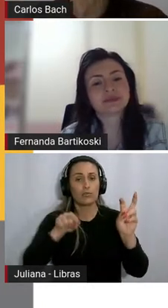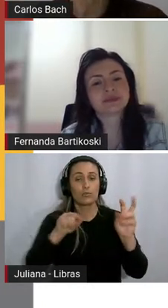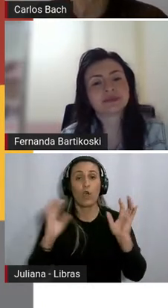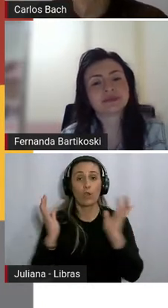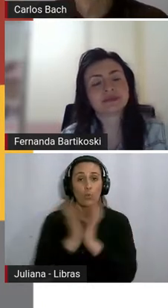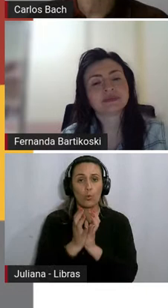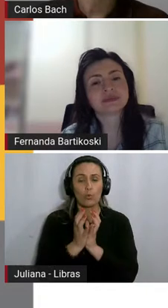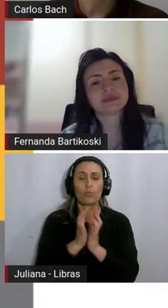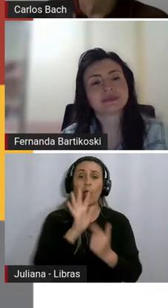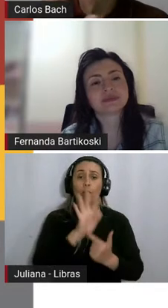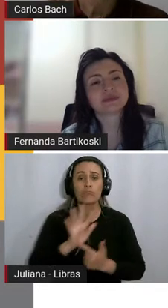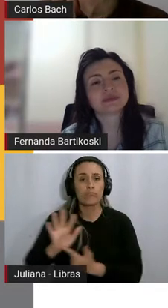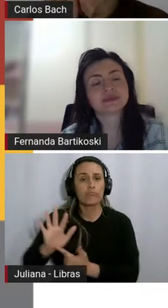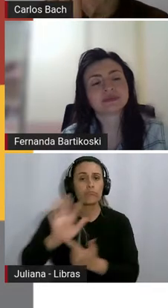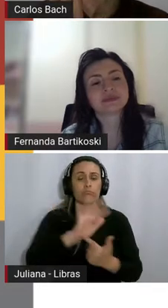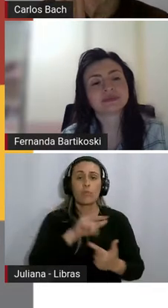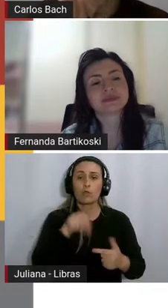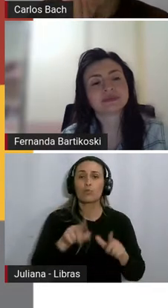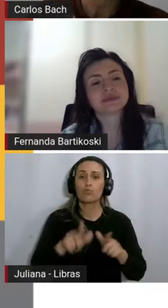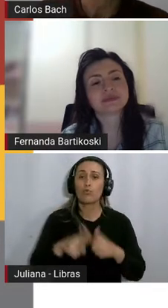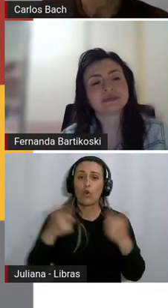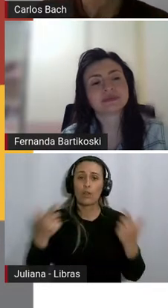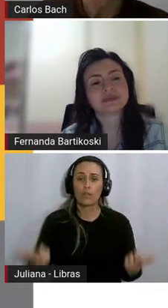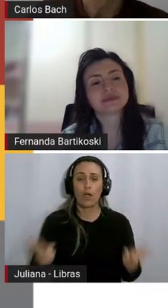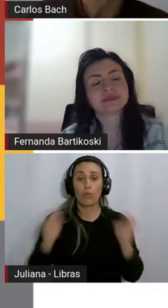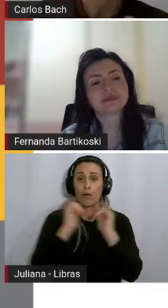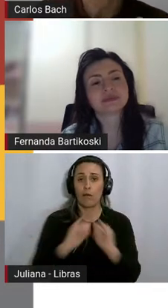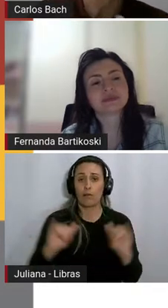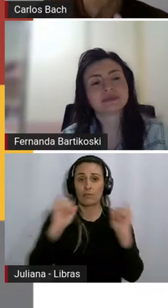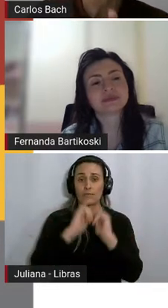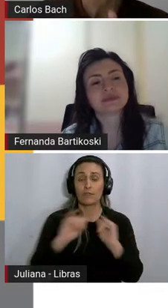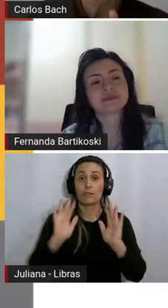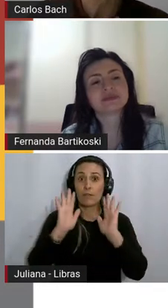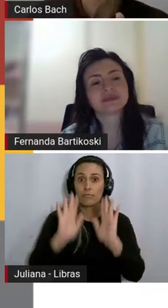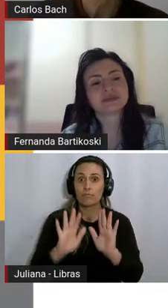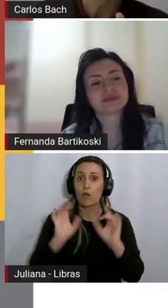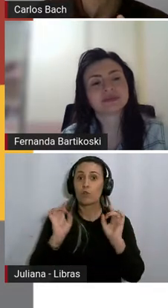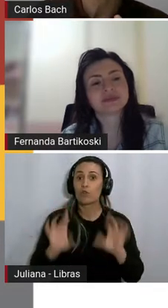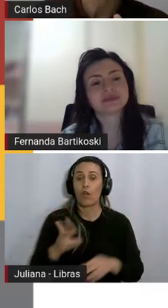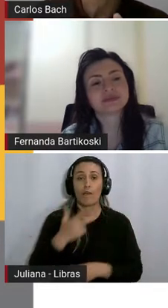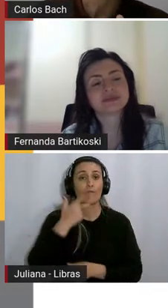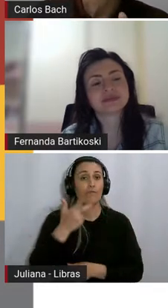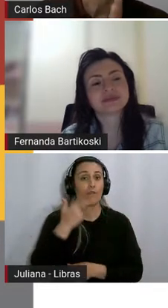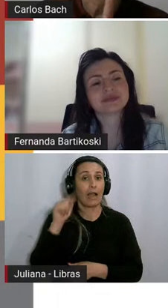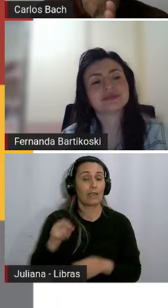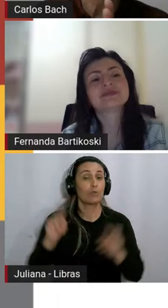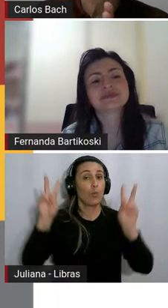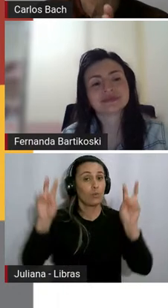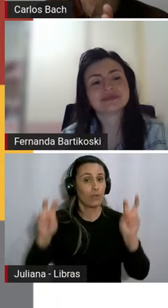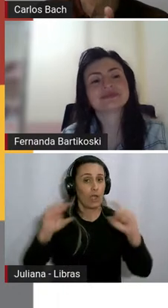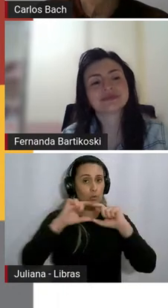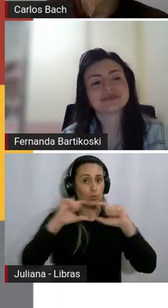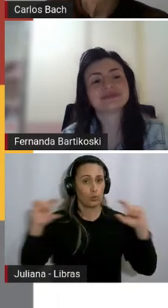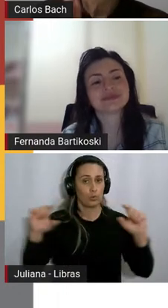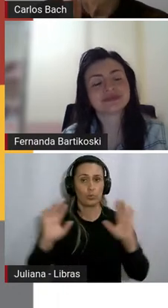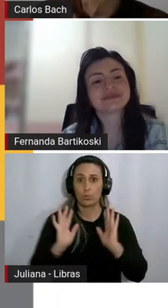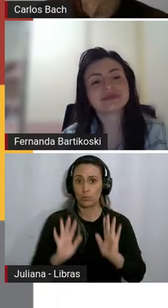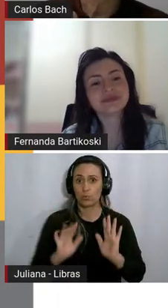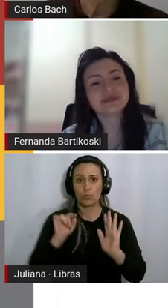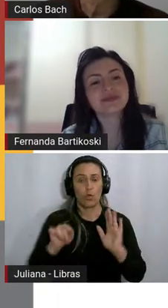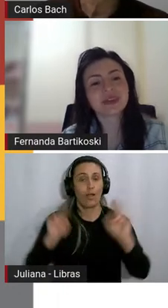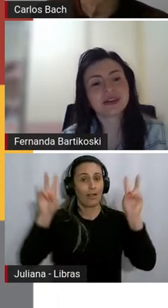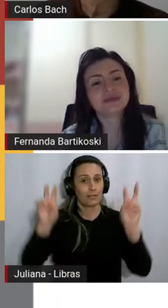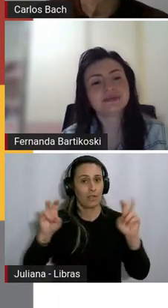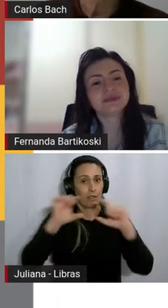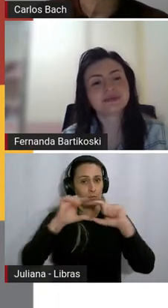Sabino notícia de jornal e a gente já falou do título até agora a gente não deu o texto para eles lerem né é só os títulos e